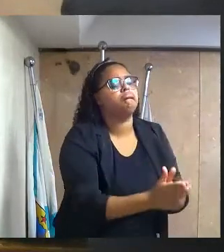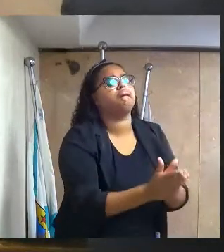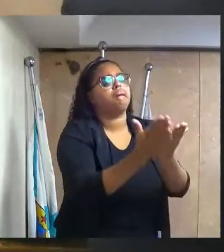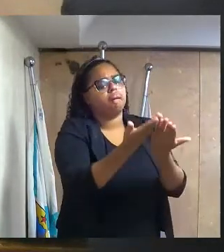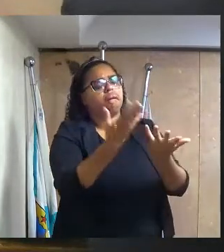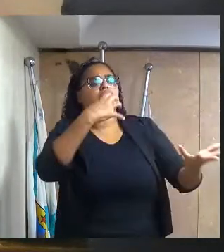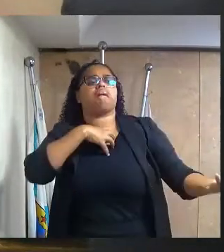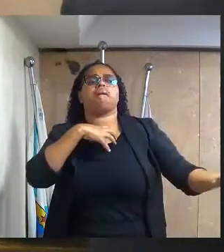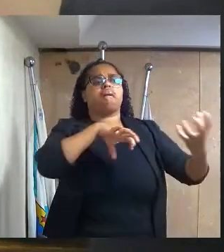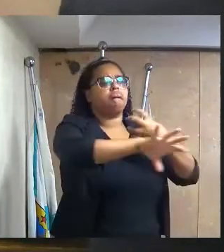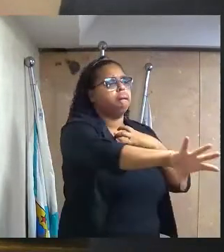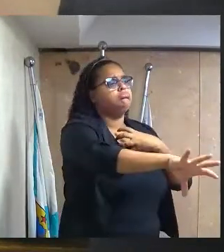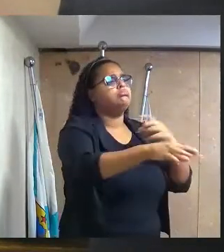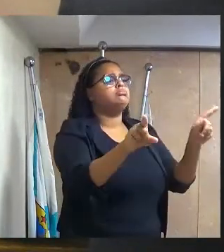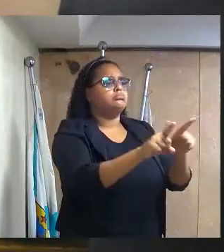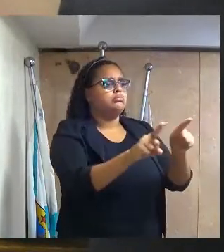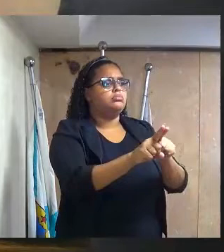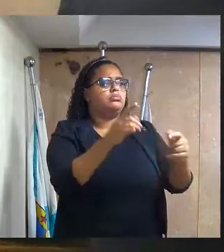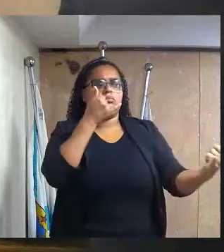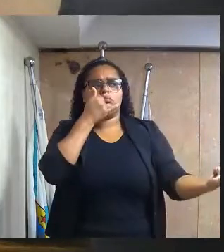empatia, tolerância e perdão.